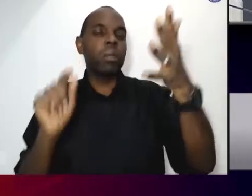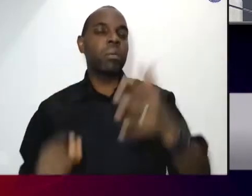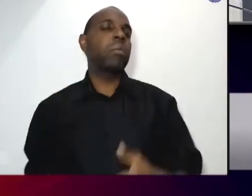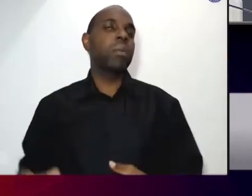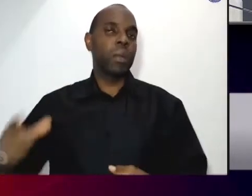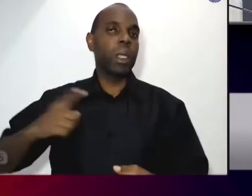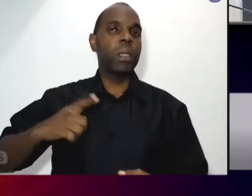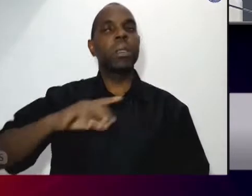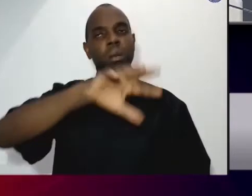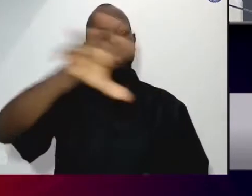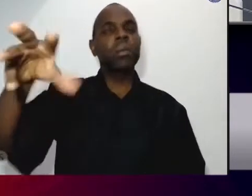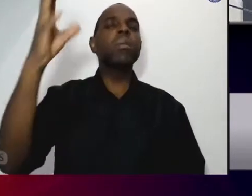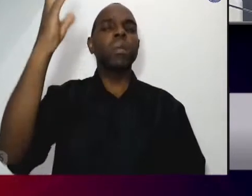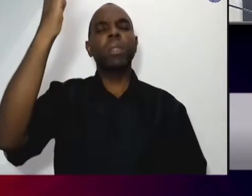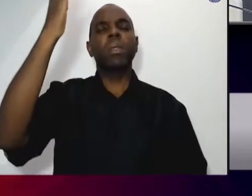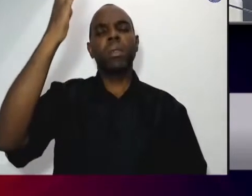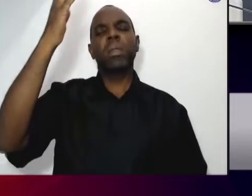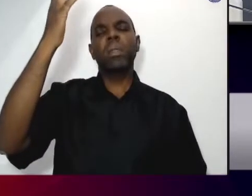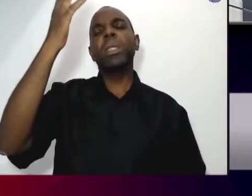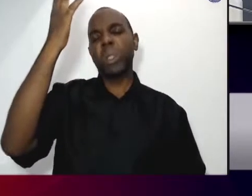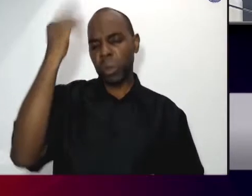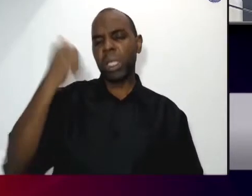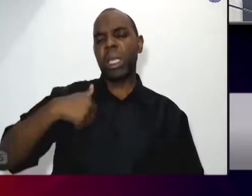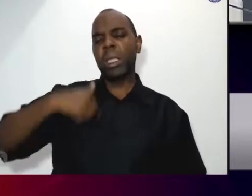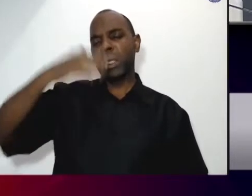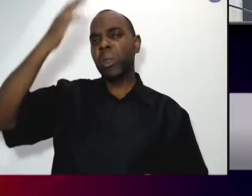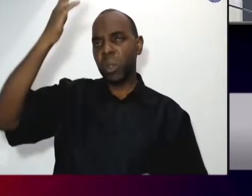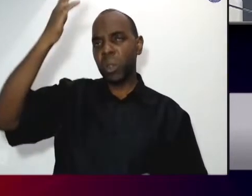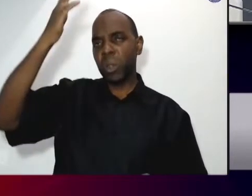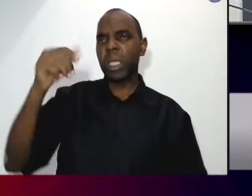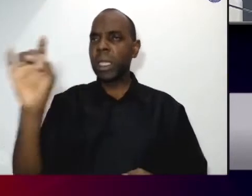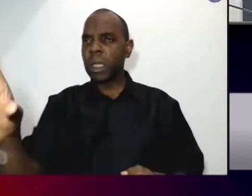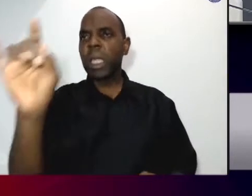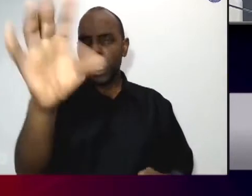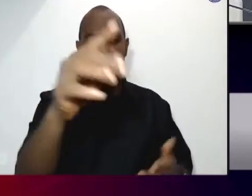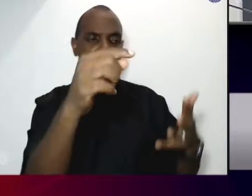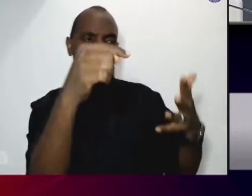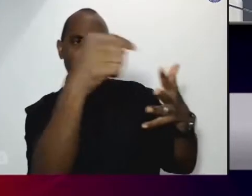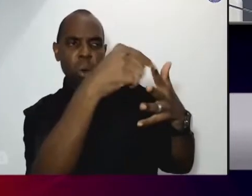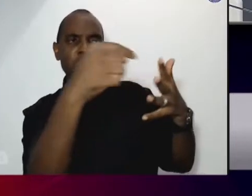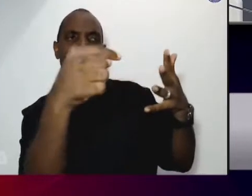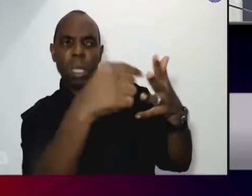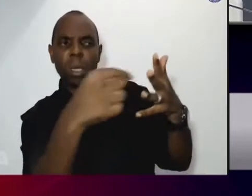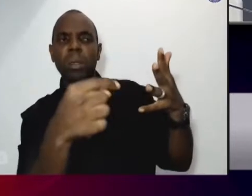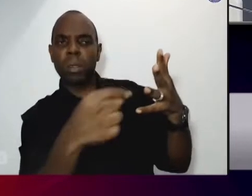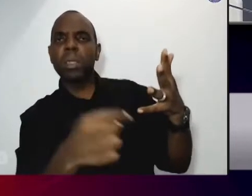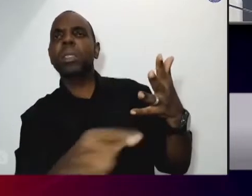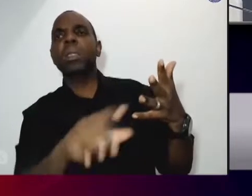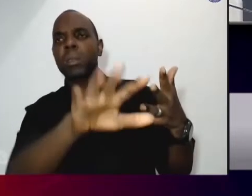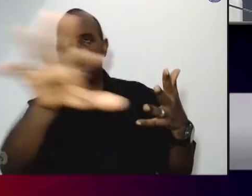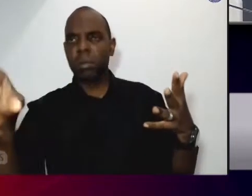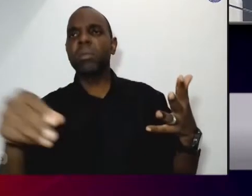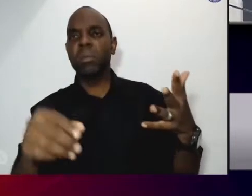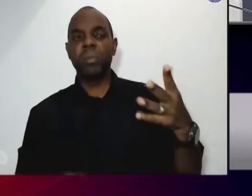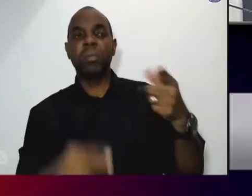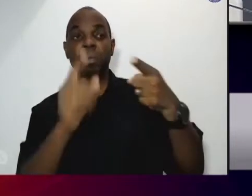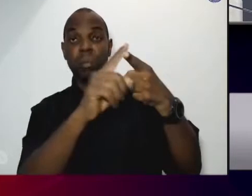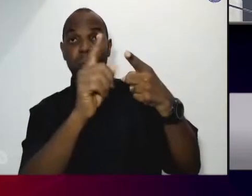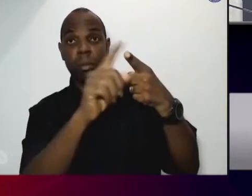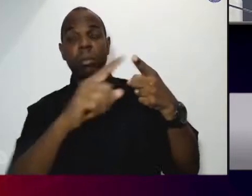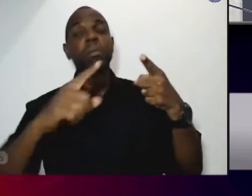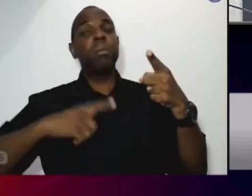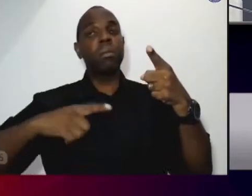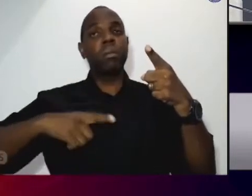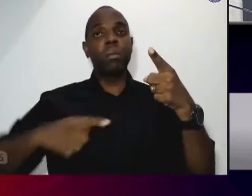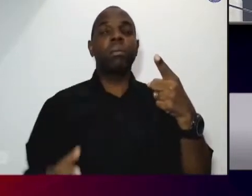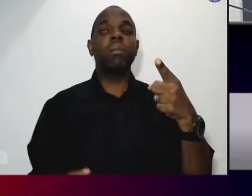cada um de nós aqui acaba se encaixando e se vendo em algum deles ou em quase todos. O primeiro, apresentar o sentido